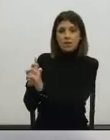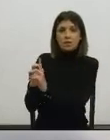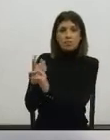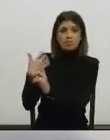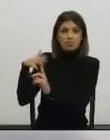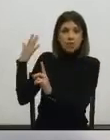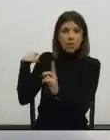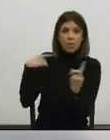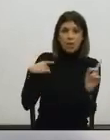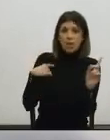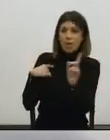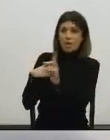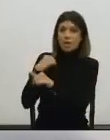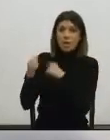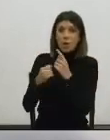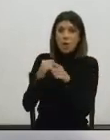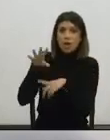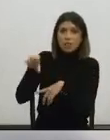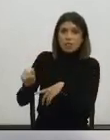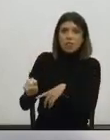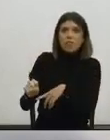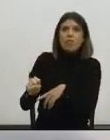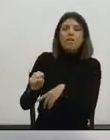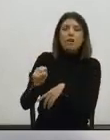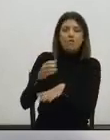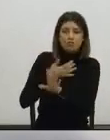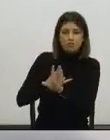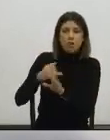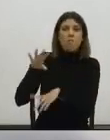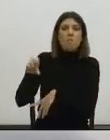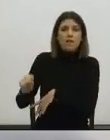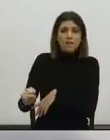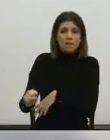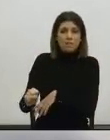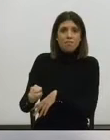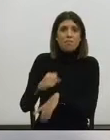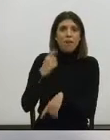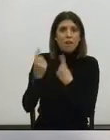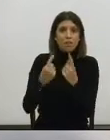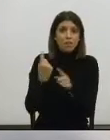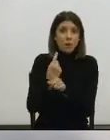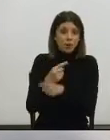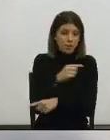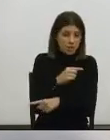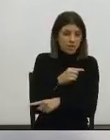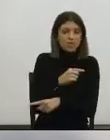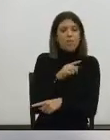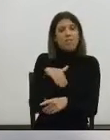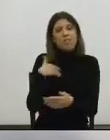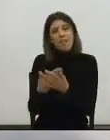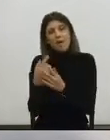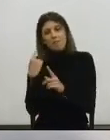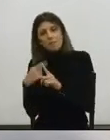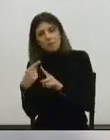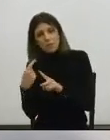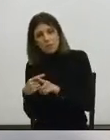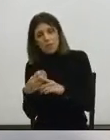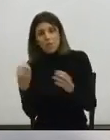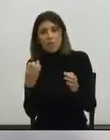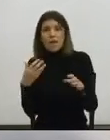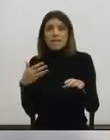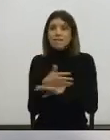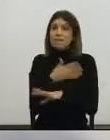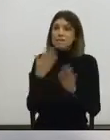correm para o apanhar, dizendo, ainda o apanhamos. Às vezes, há males que vêm por bem, nós temos uma intervenção de